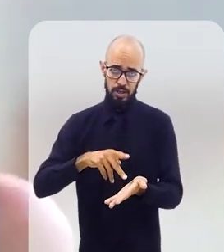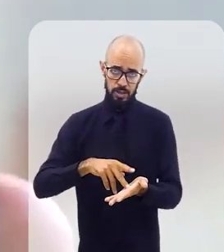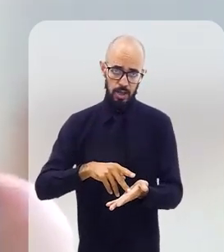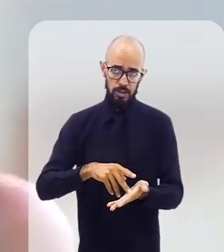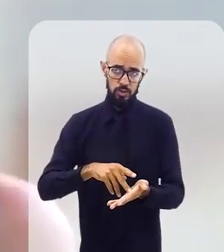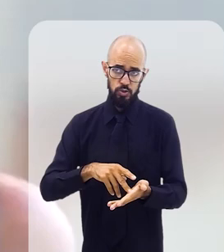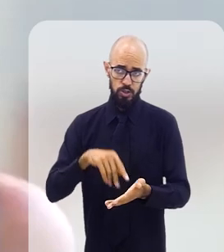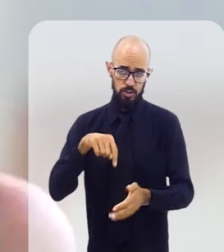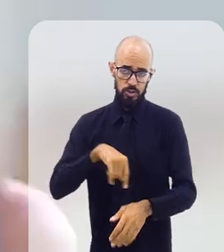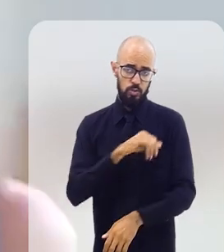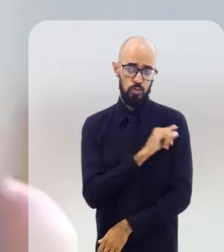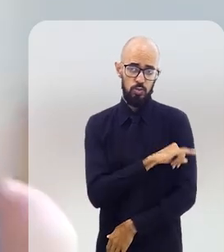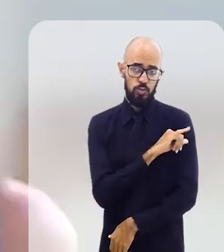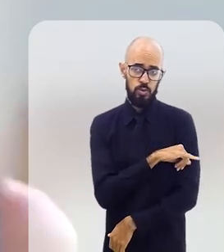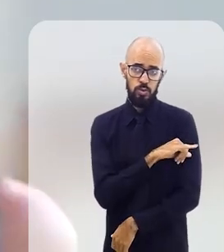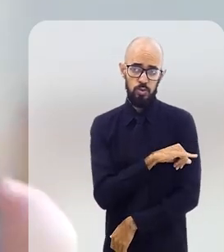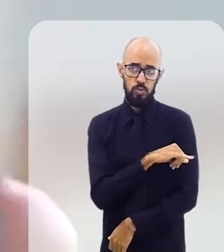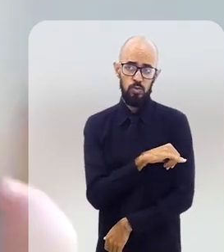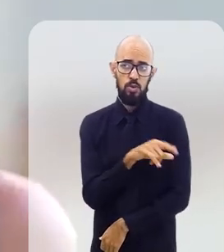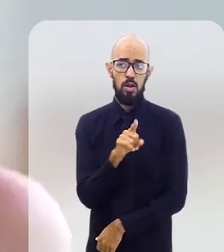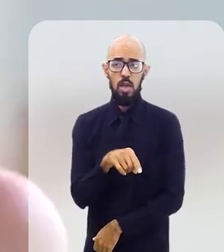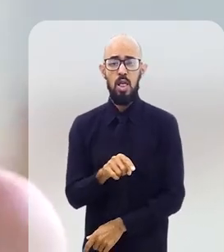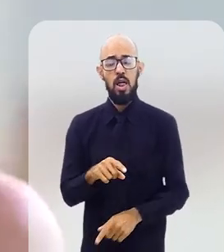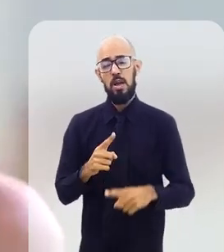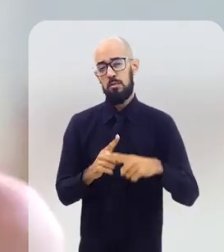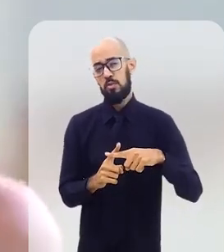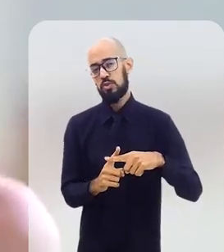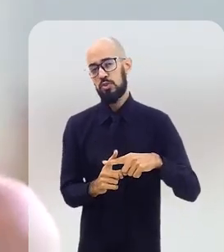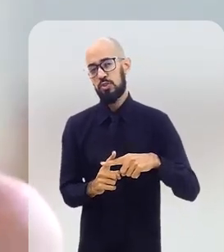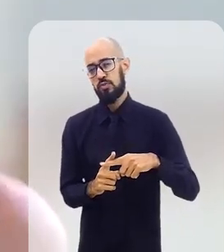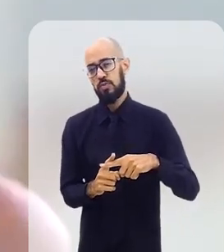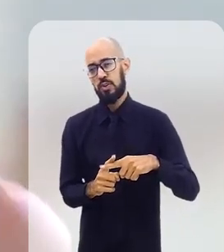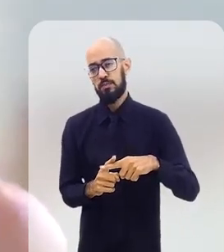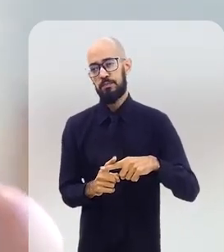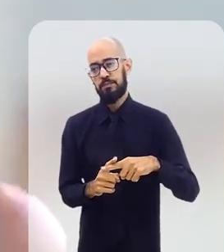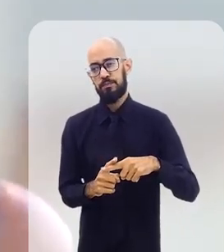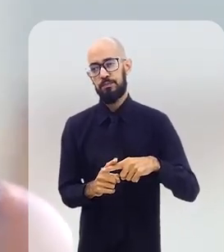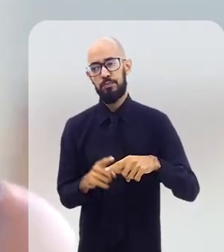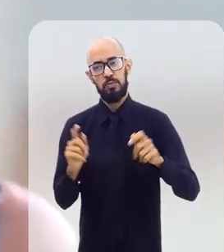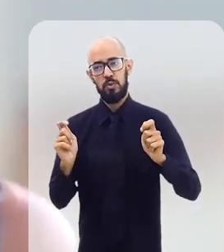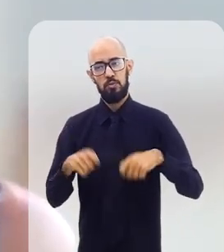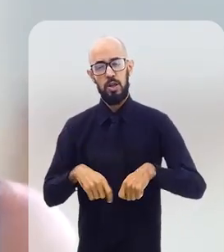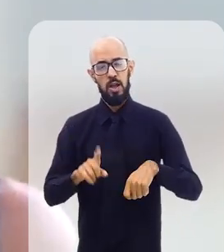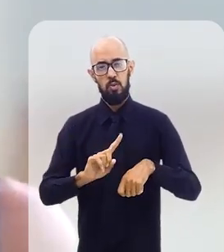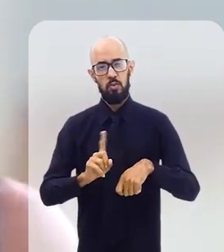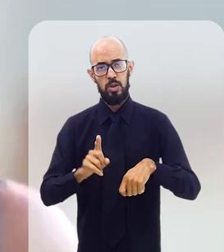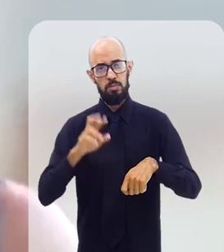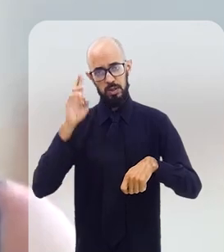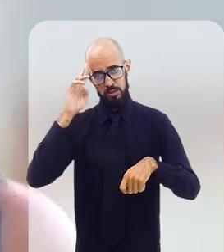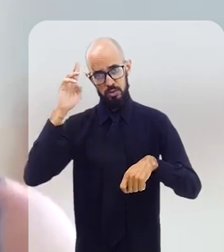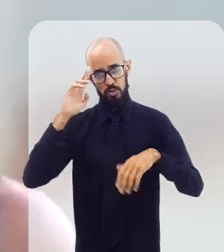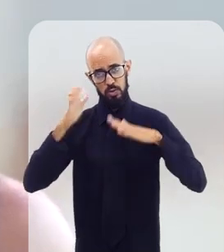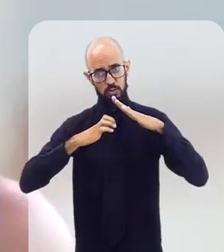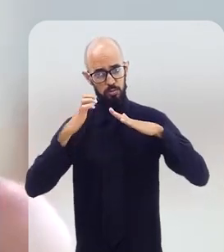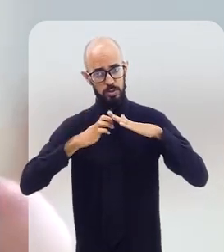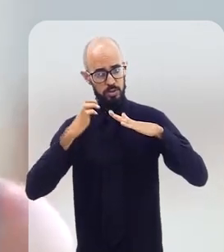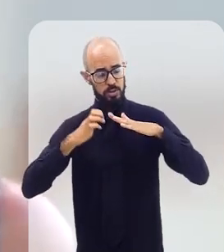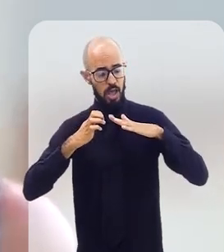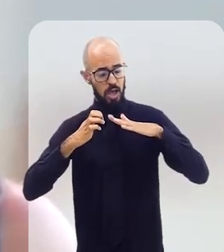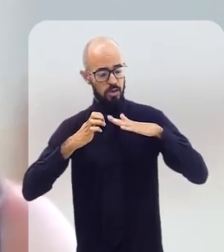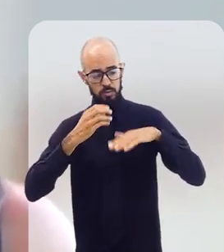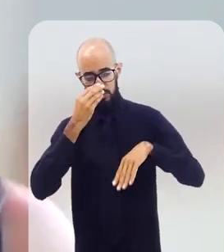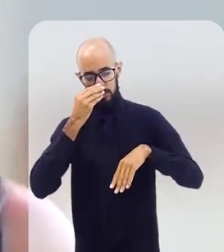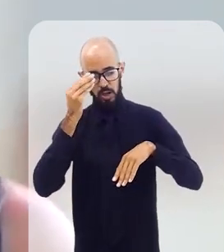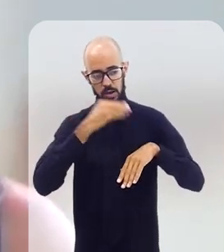aqui do Rio de Janeiro, ela é muito positiva, né? E não tem como esses empresários ficarem fora dessa